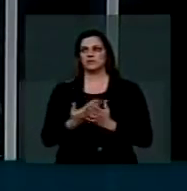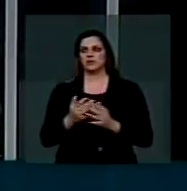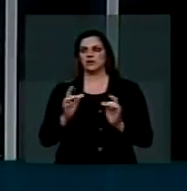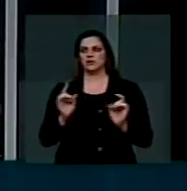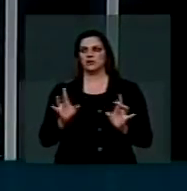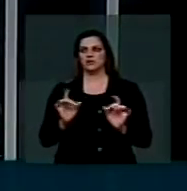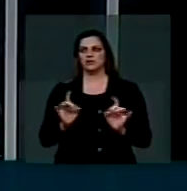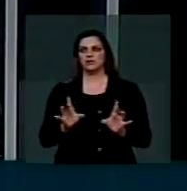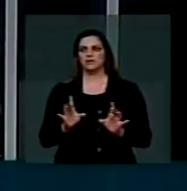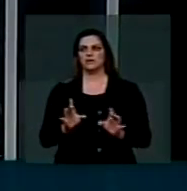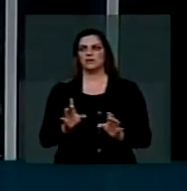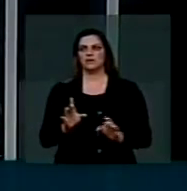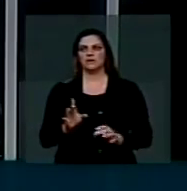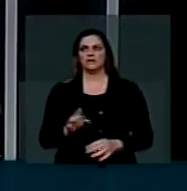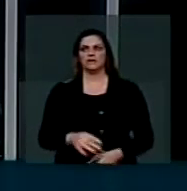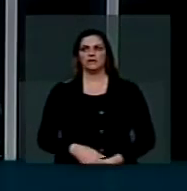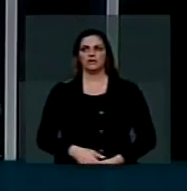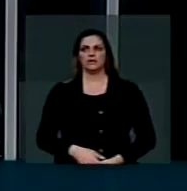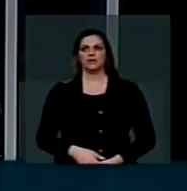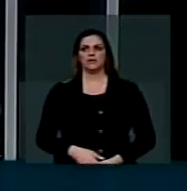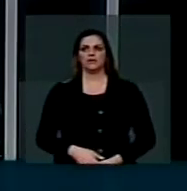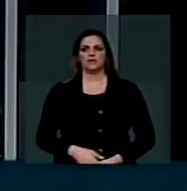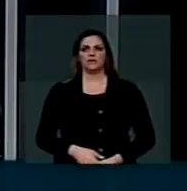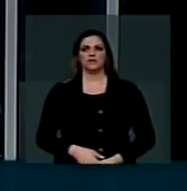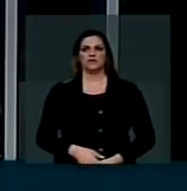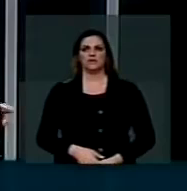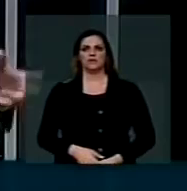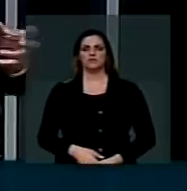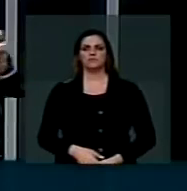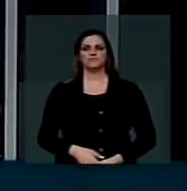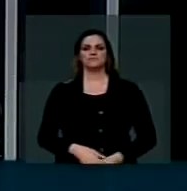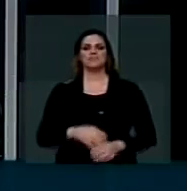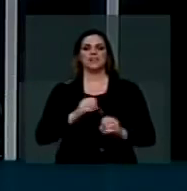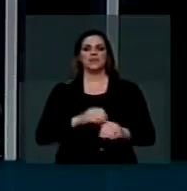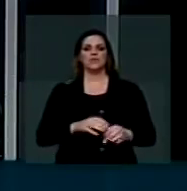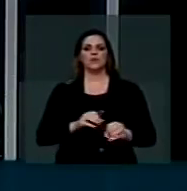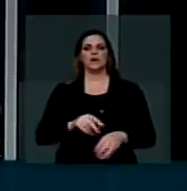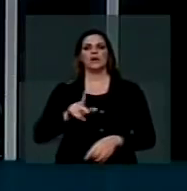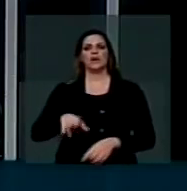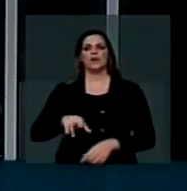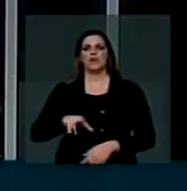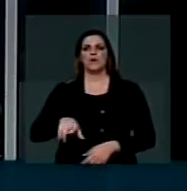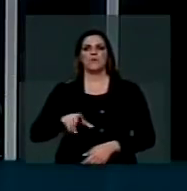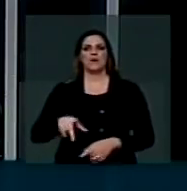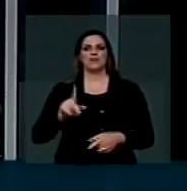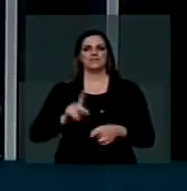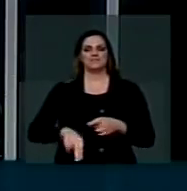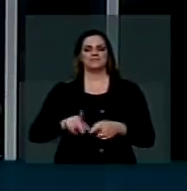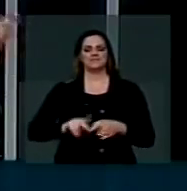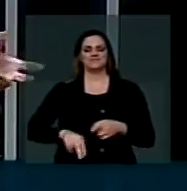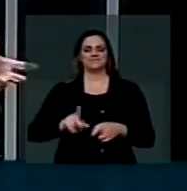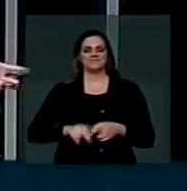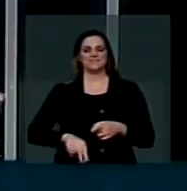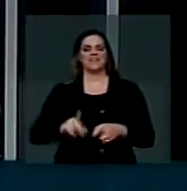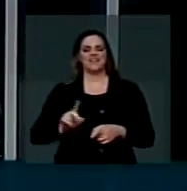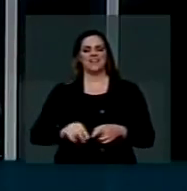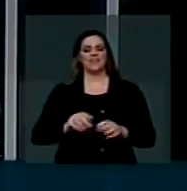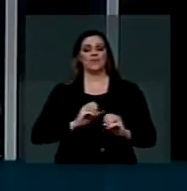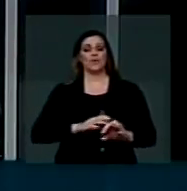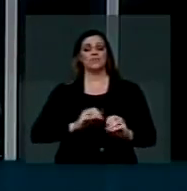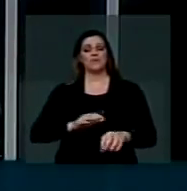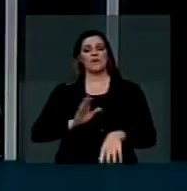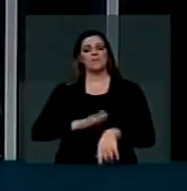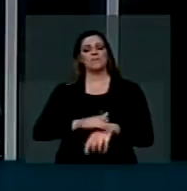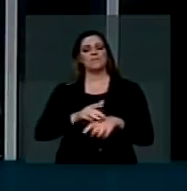ficou claro que educar não é restringir, que educar é ampliar. Para